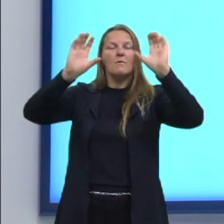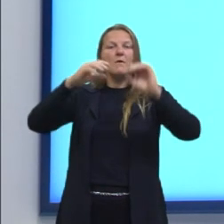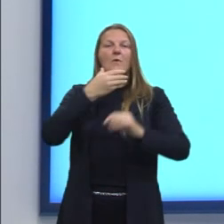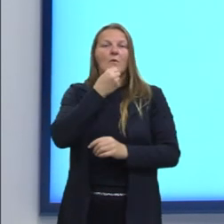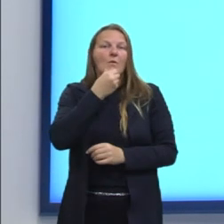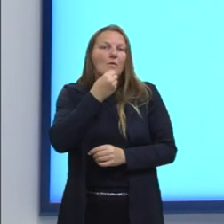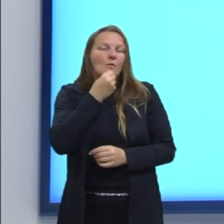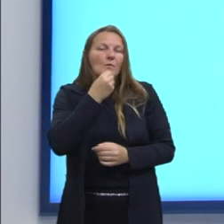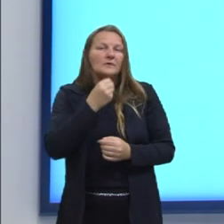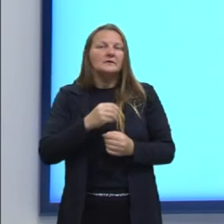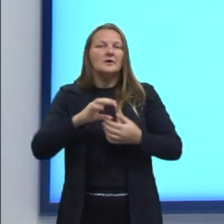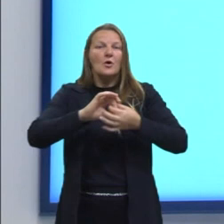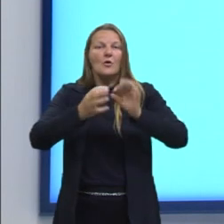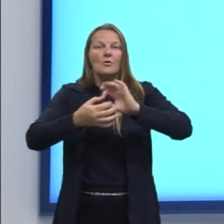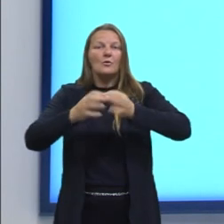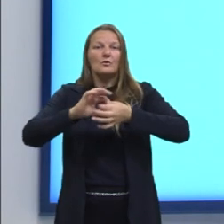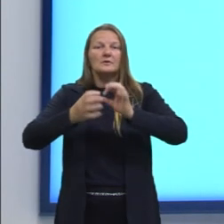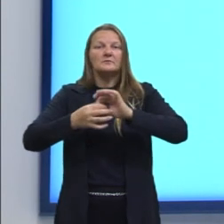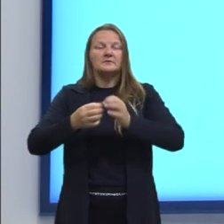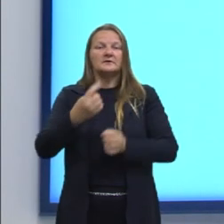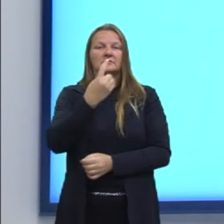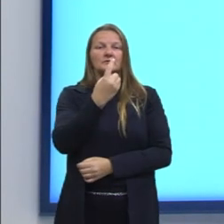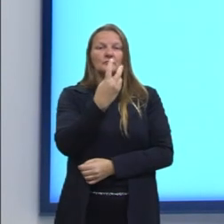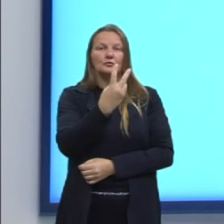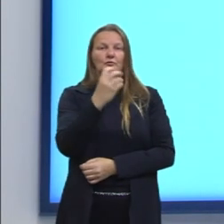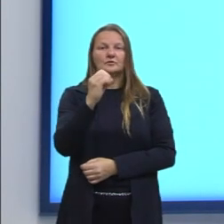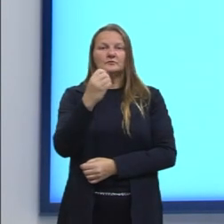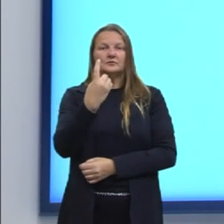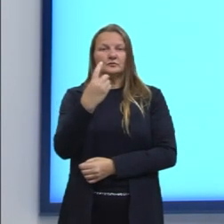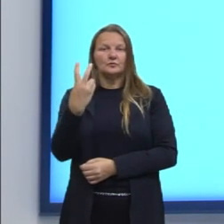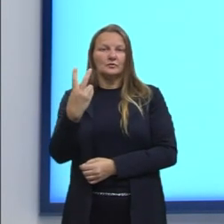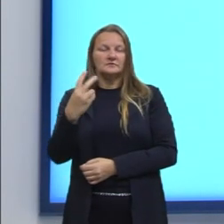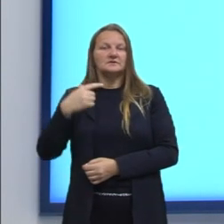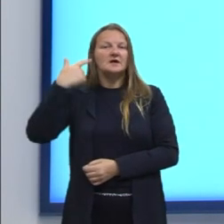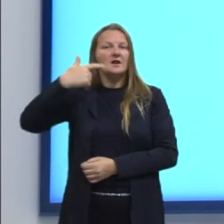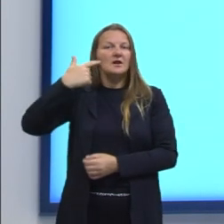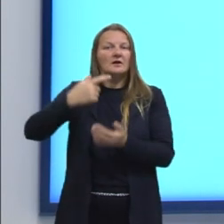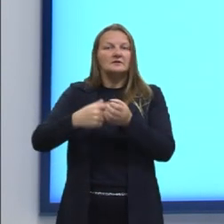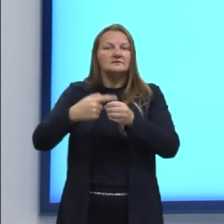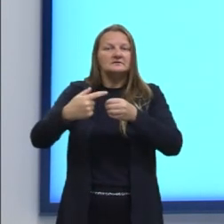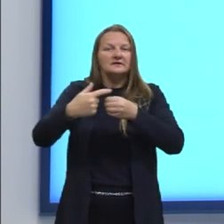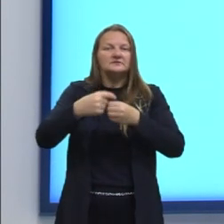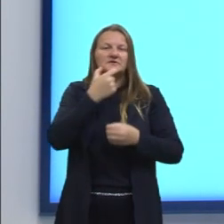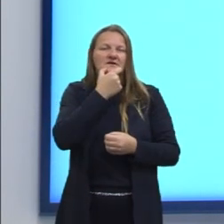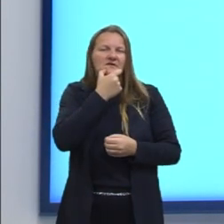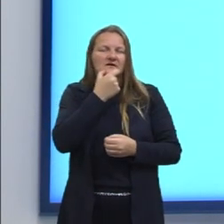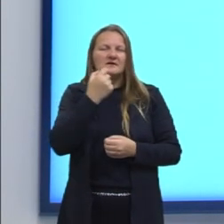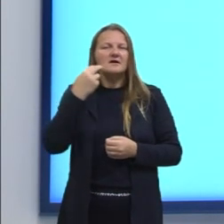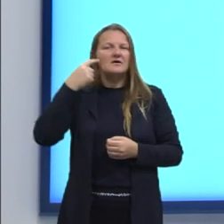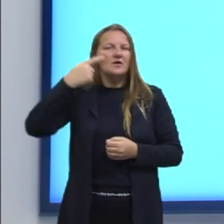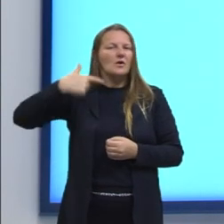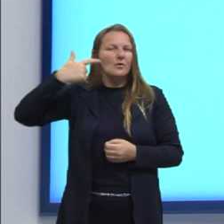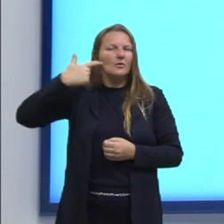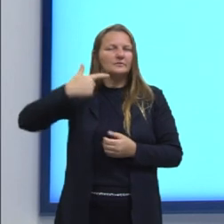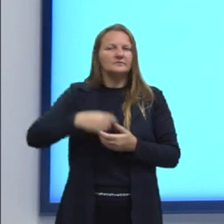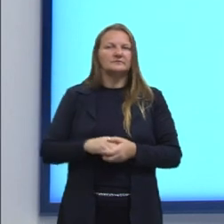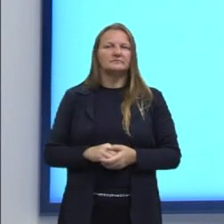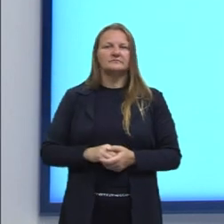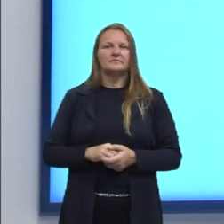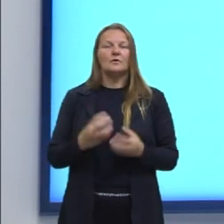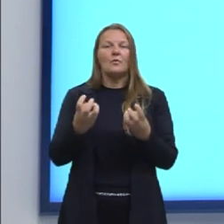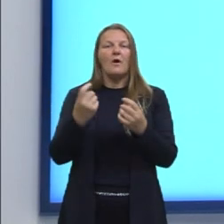nas Olimpíadas de 2012 em Londres e suas respectivas alturas em metro.